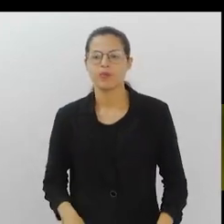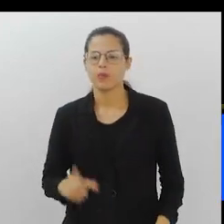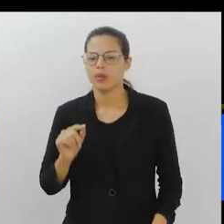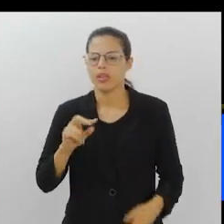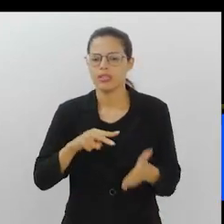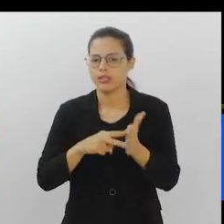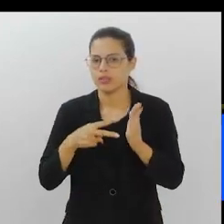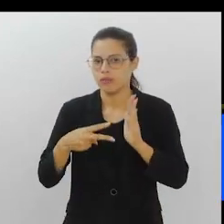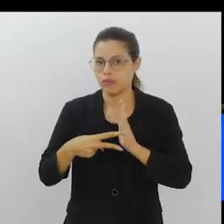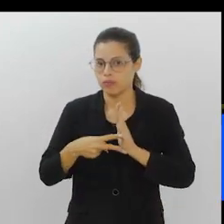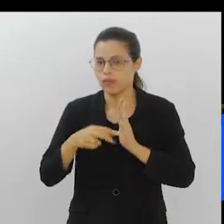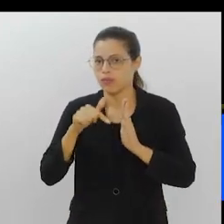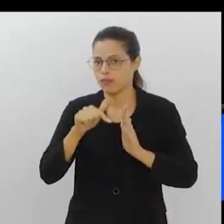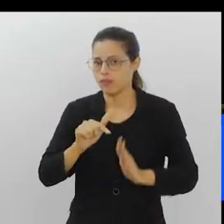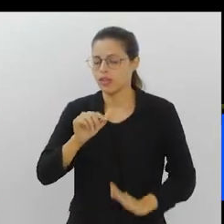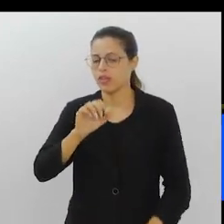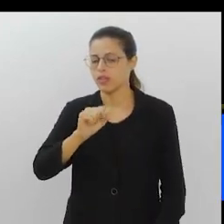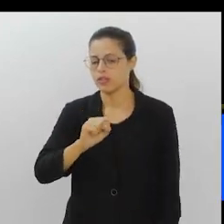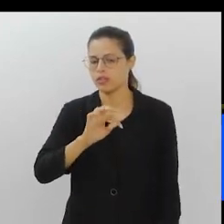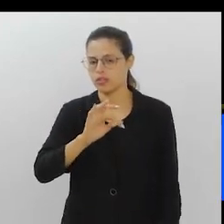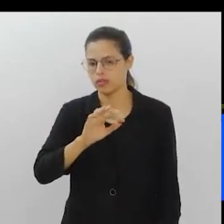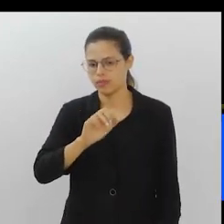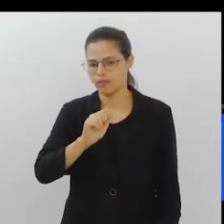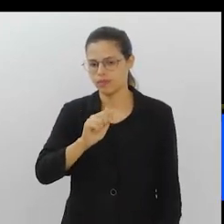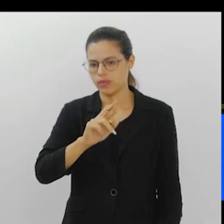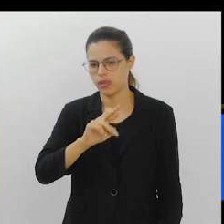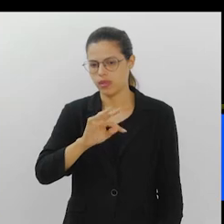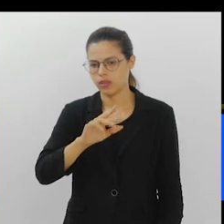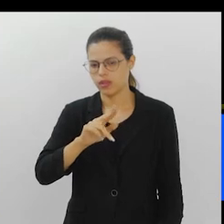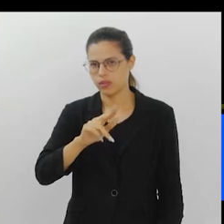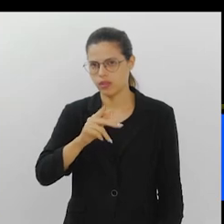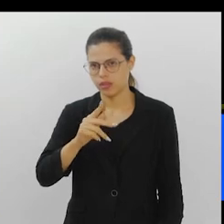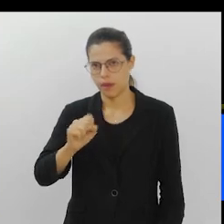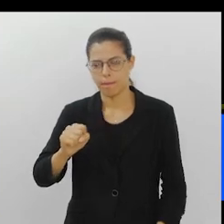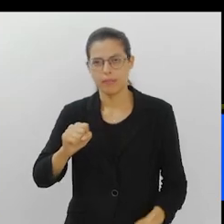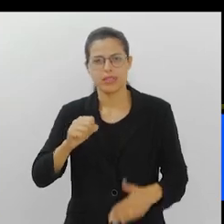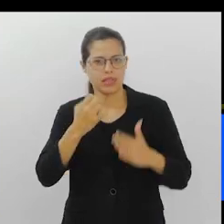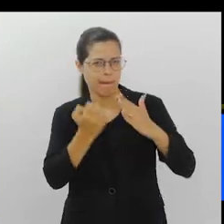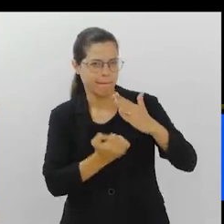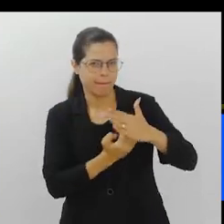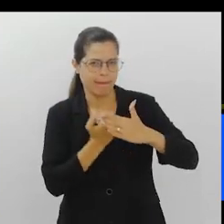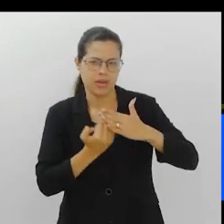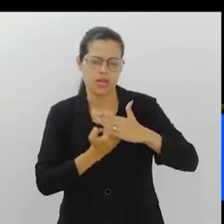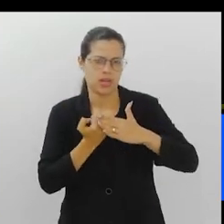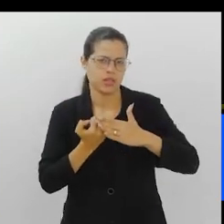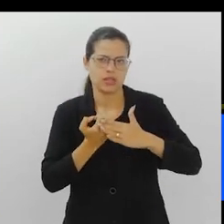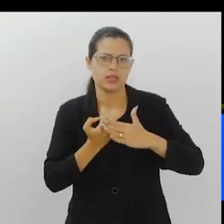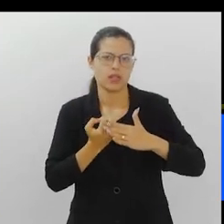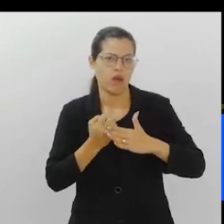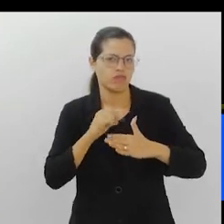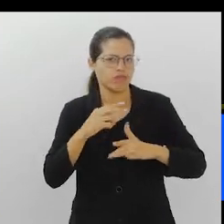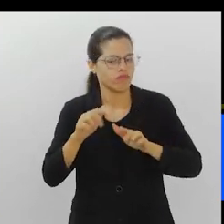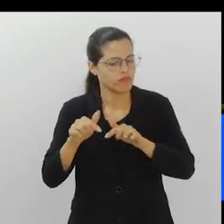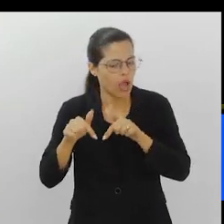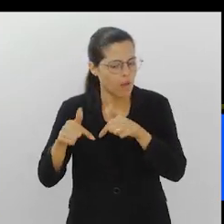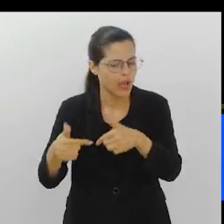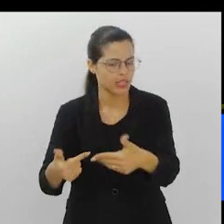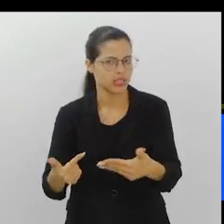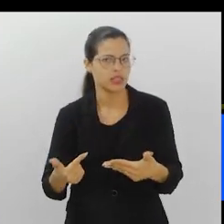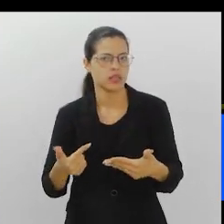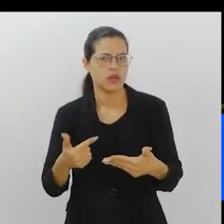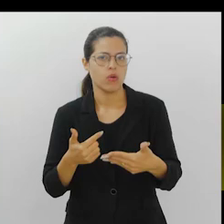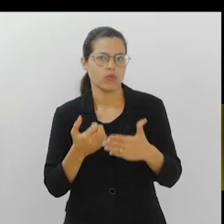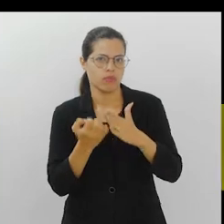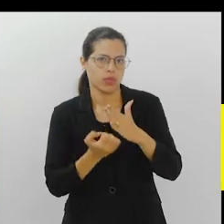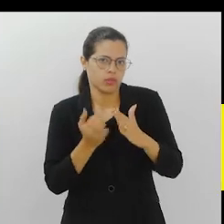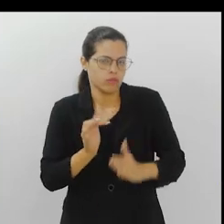startups? As startups são empresas, ou talvez até empreendimentos, empresas, algumas começam como iniciativas de estudos, e